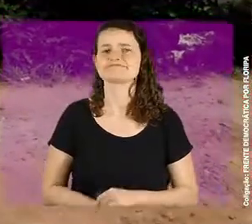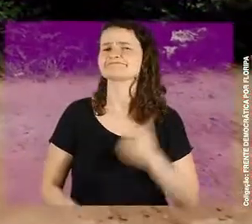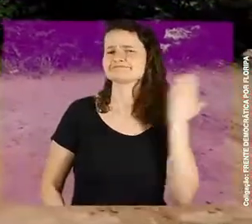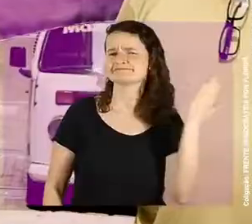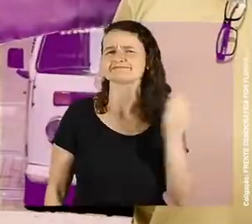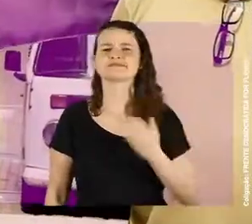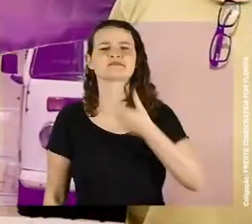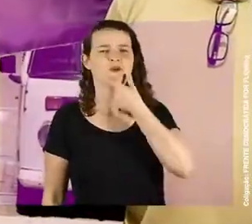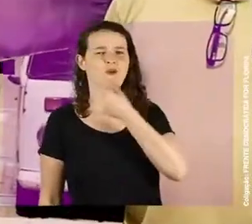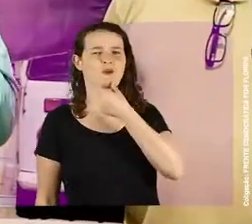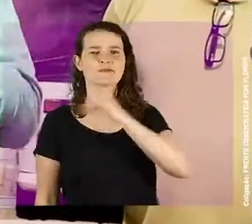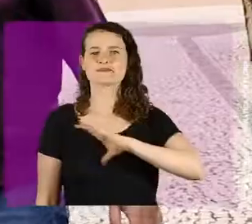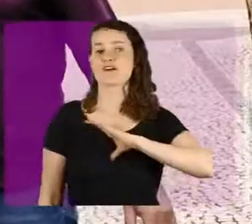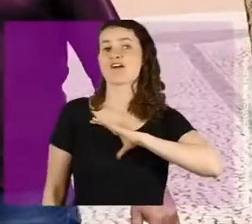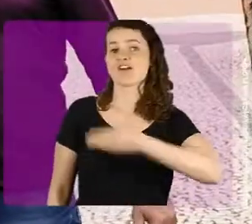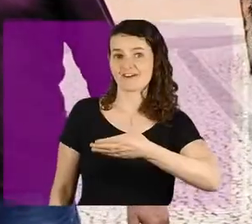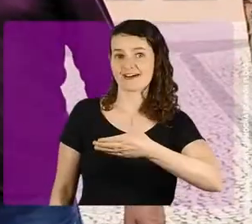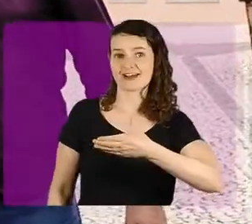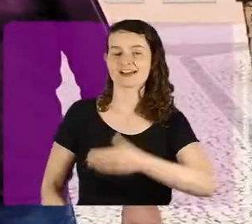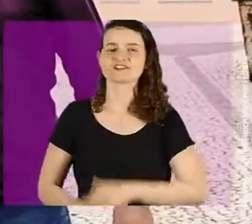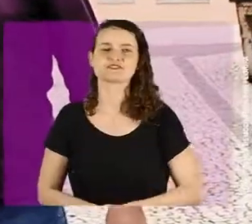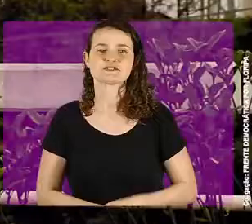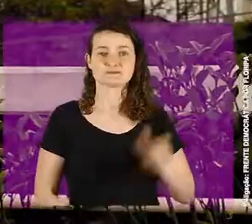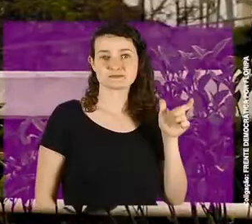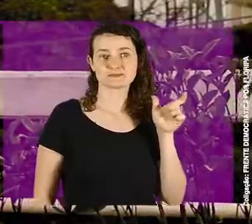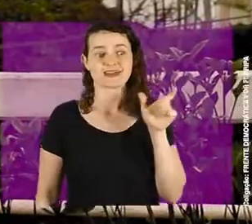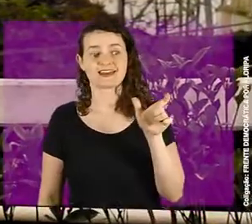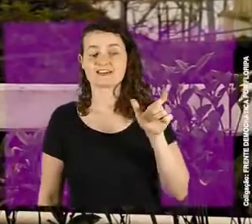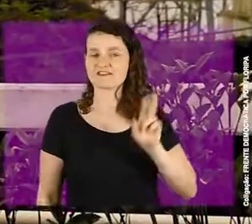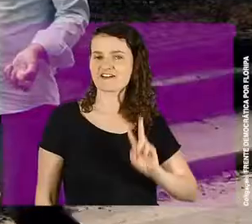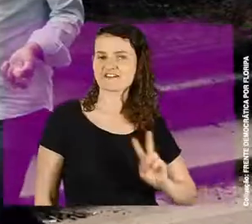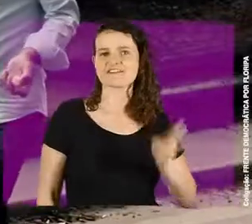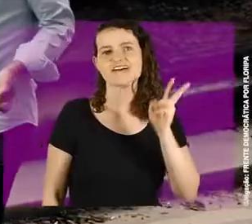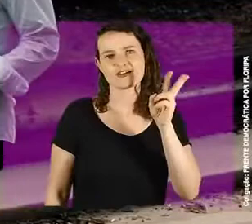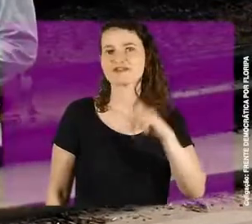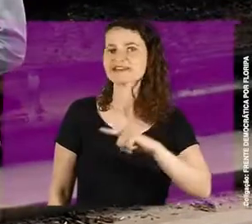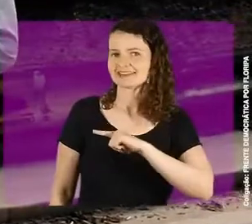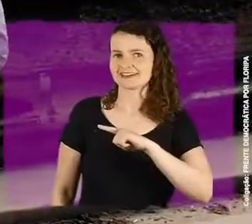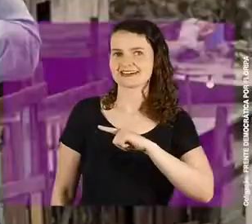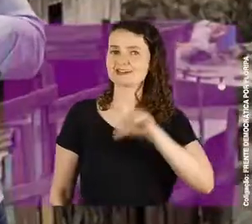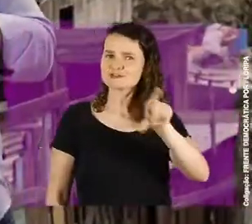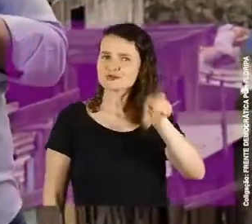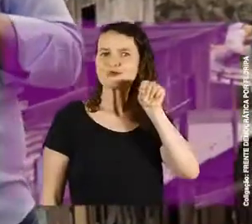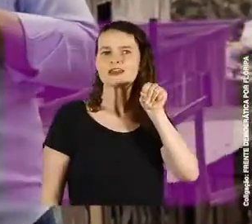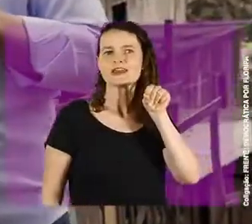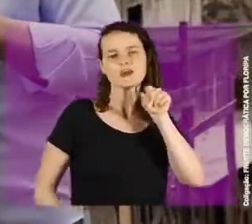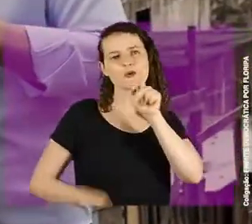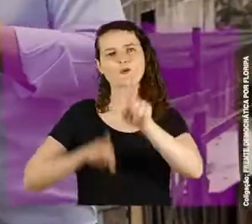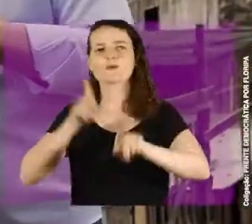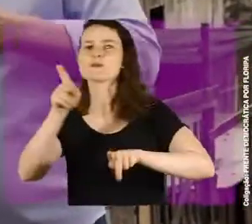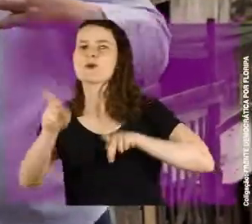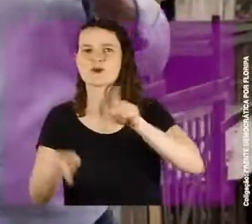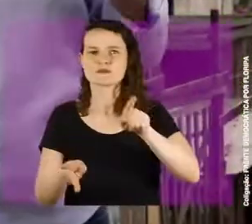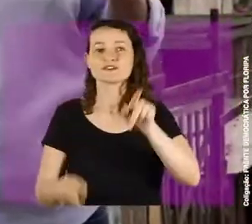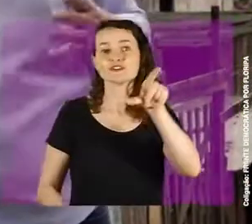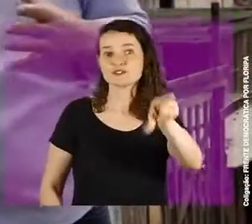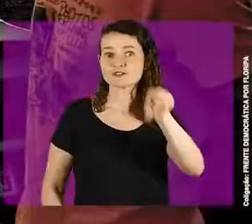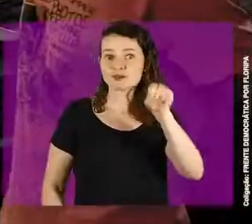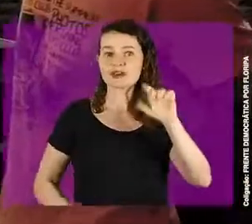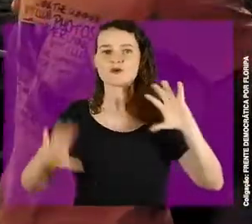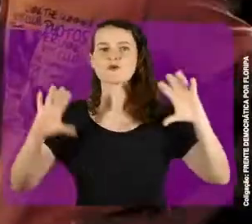Ele é um homem de coragem, de palavra, de valor. Escolheu ficar com o povo,